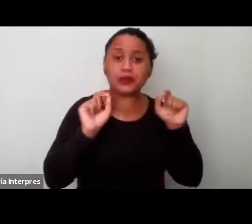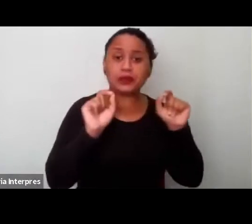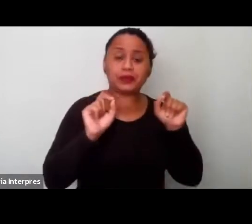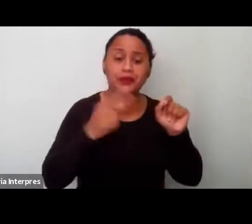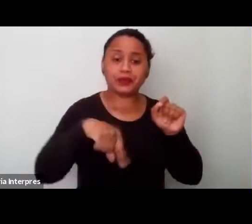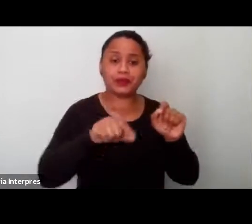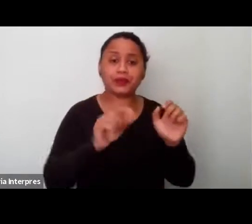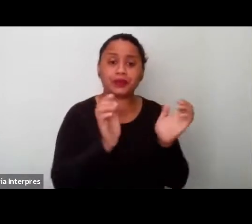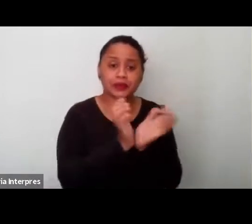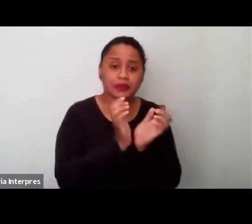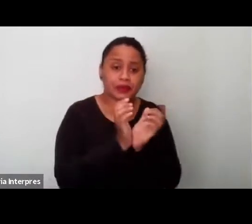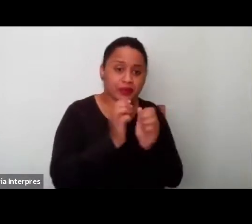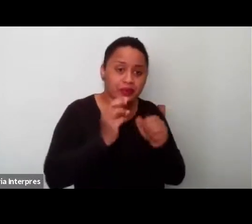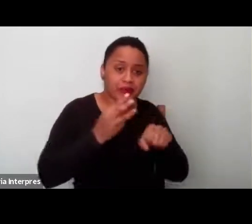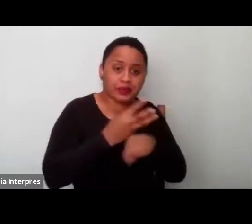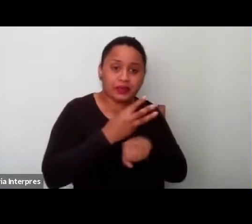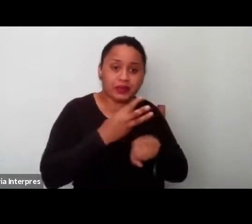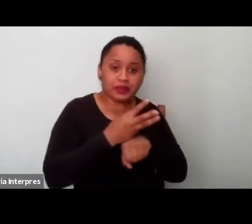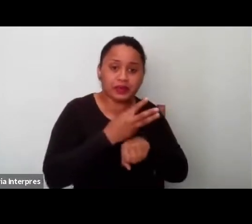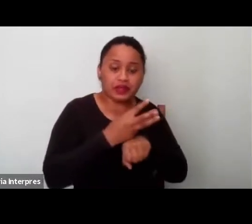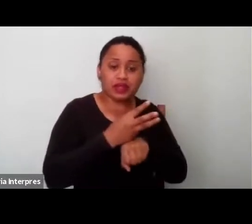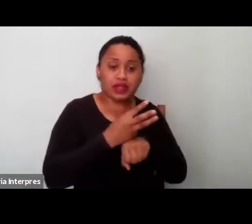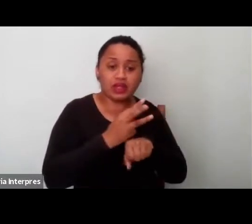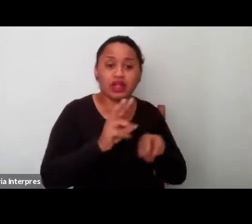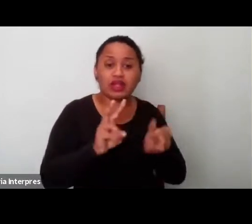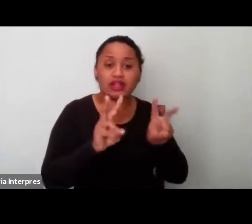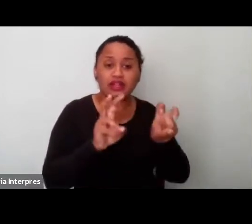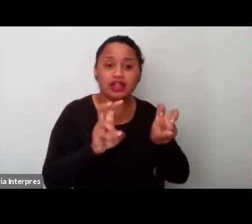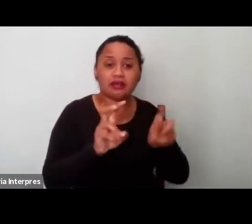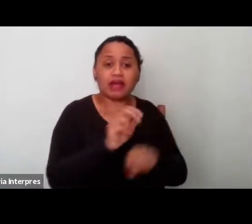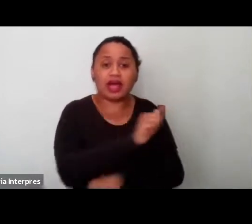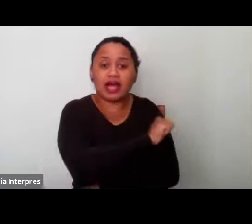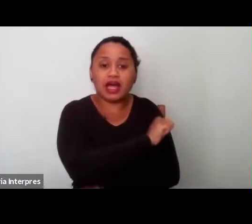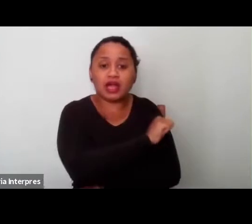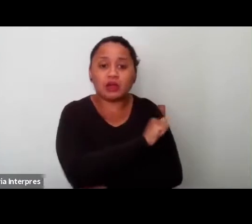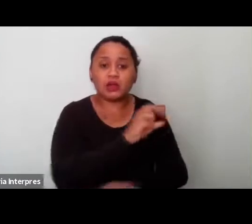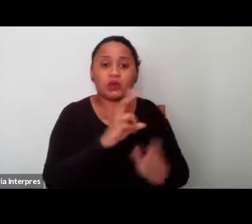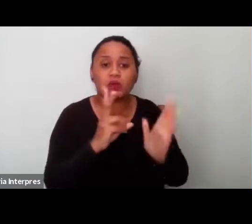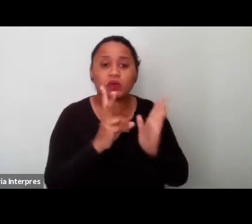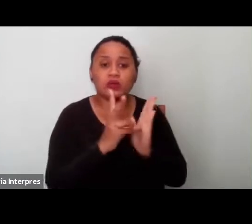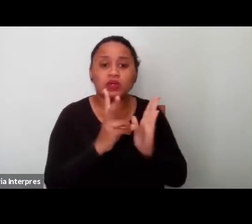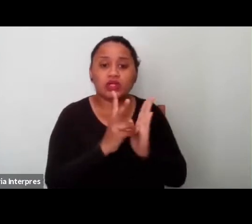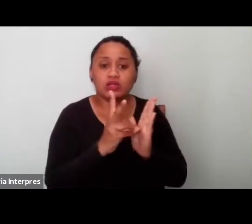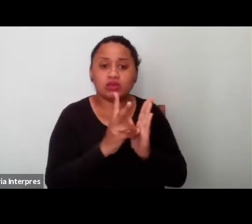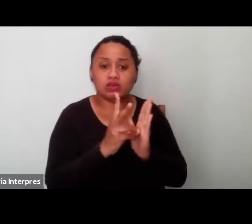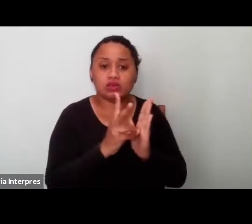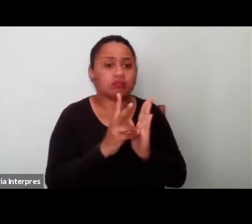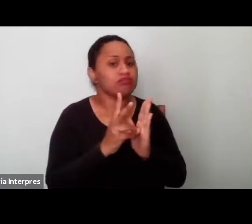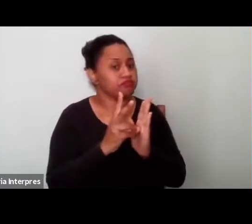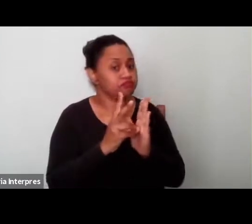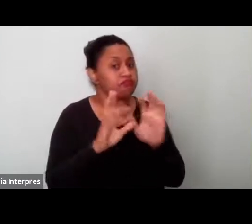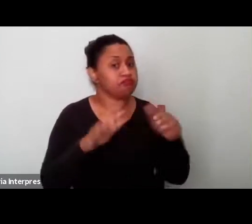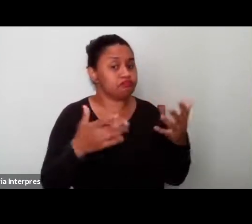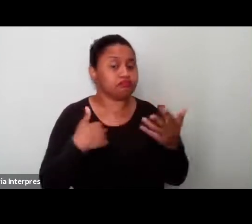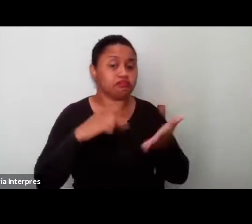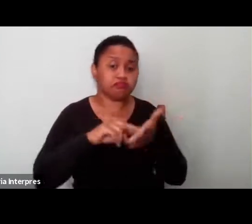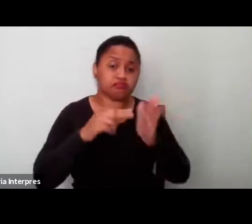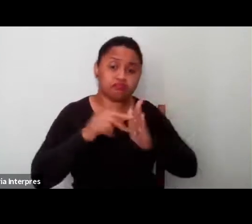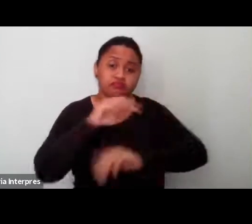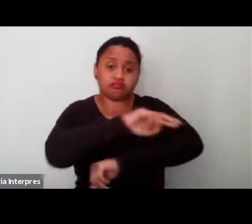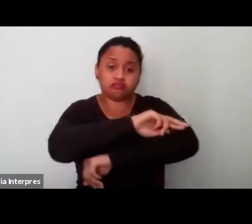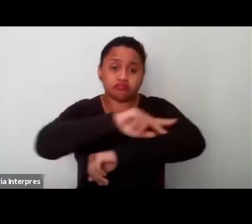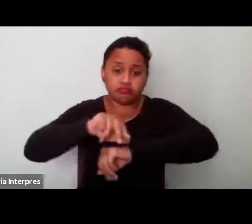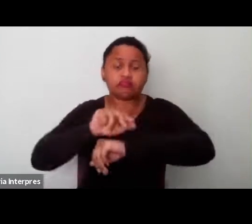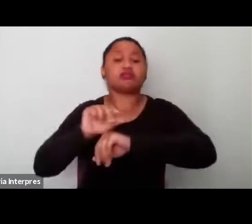grupo de WhatsApp se chamava alunos índios, né, então, a dimensão étnico-racial presente,